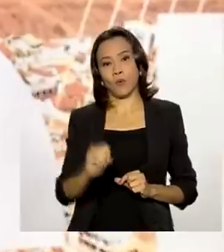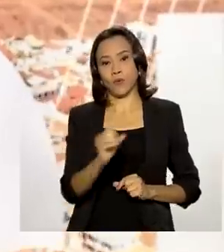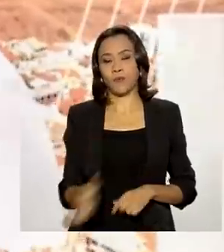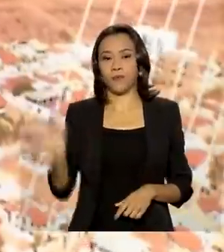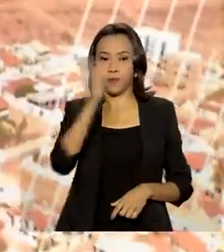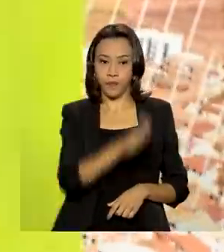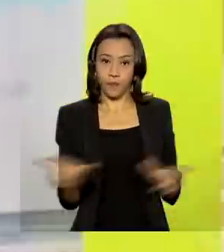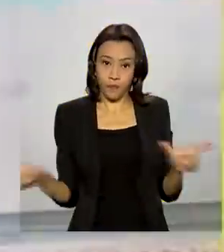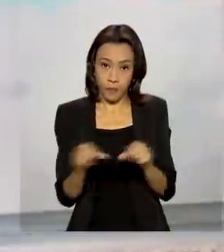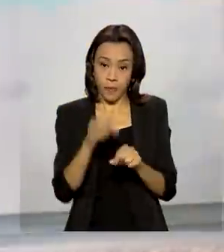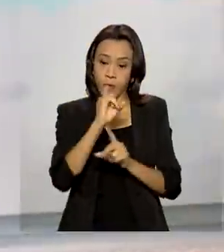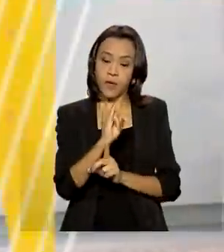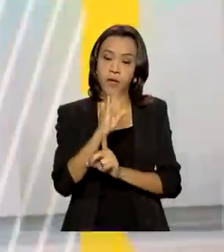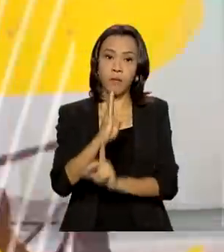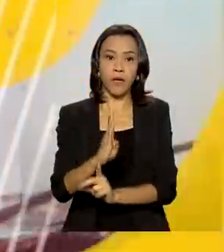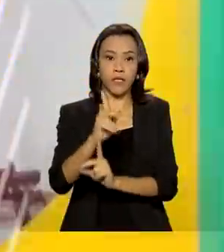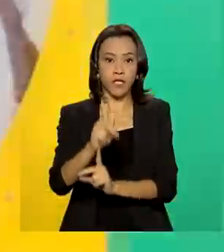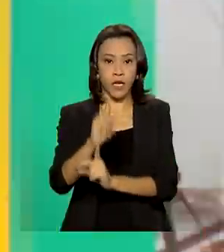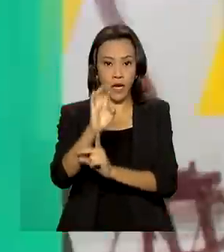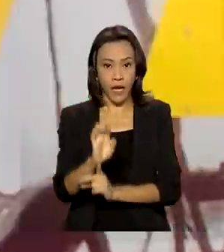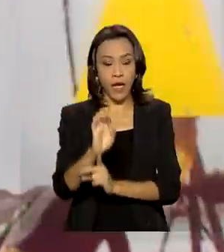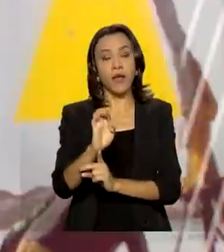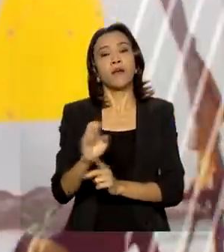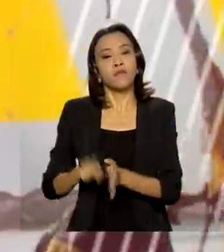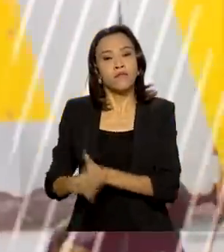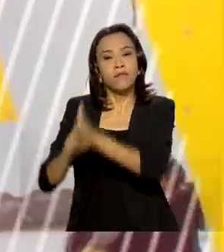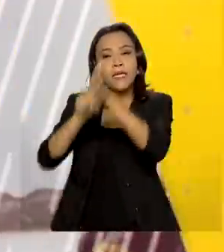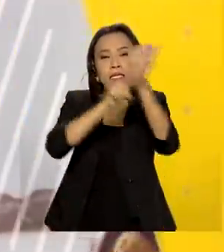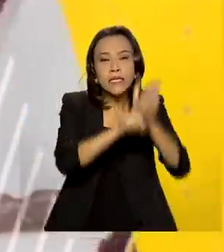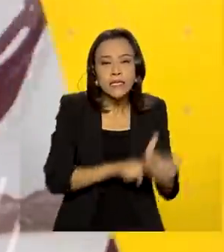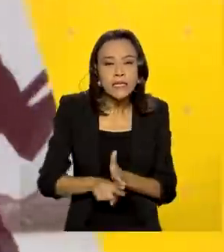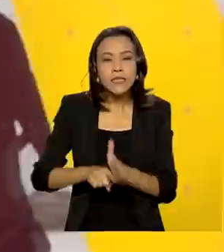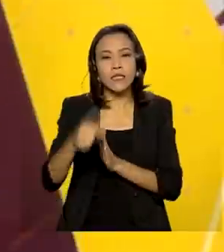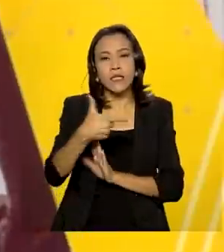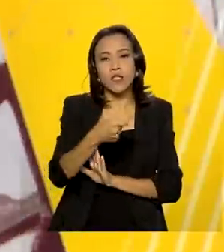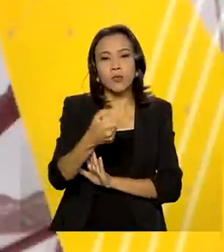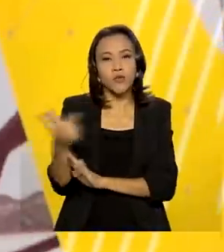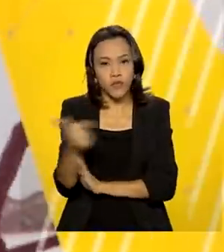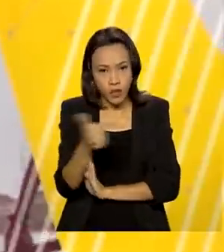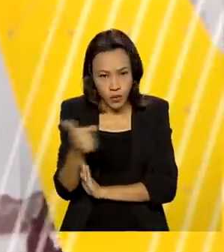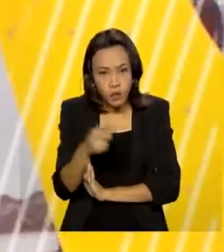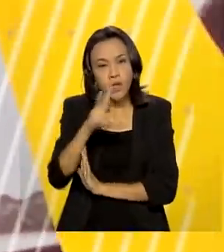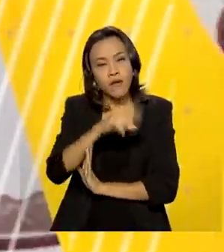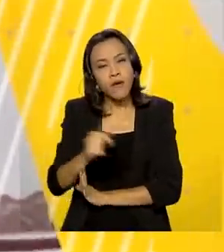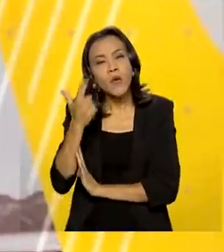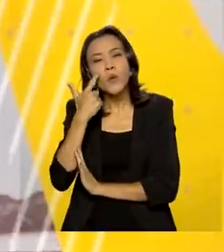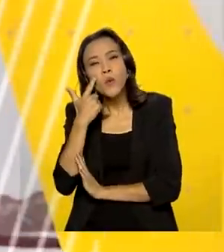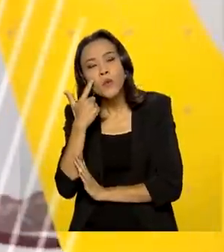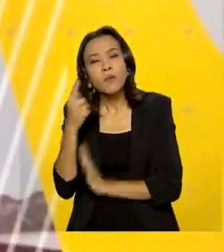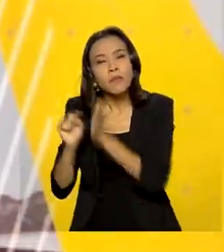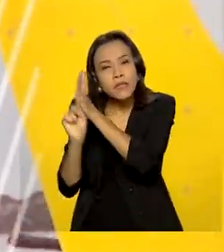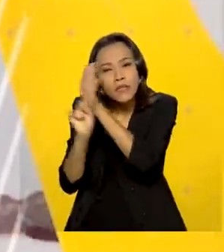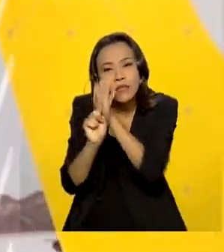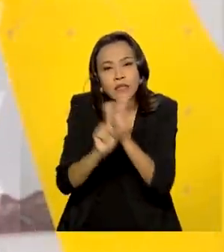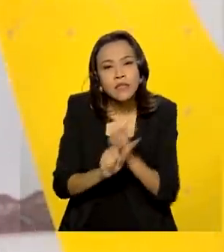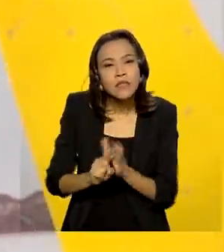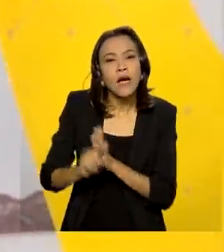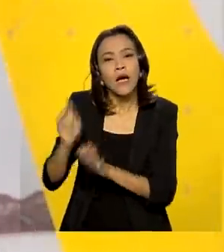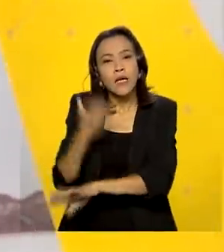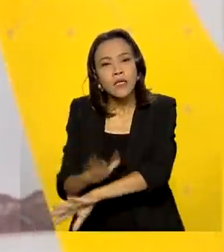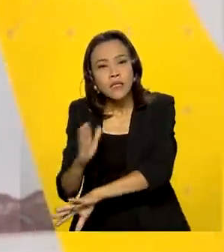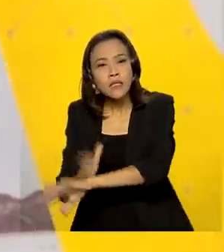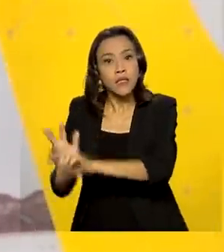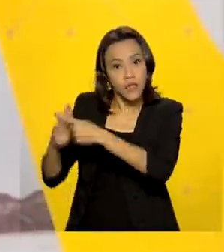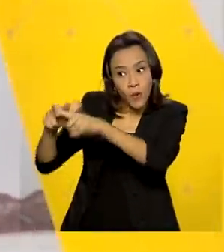realiza testes no país para o Censo de 2022. Recenseadores vão simular em detalhes as práticas da pesquisa e os